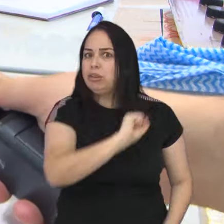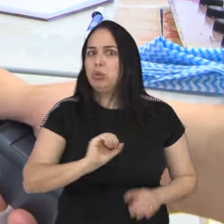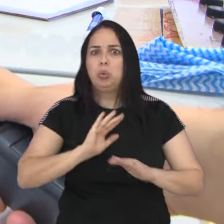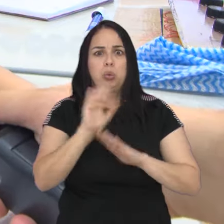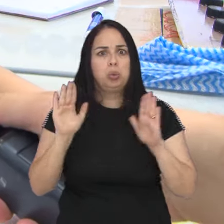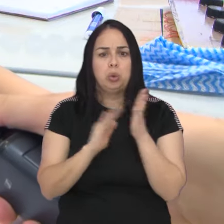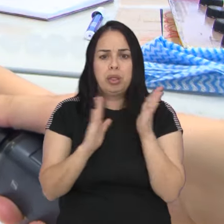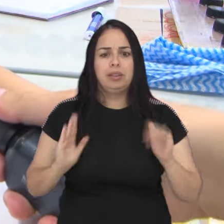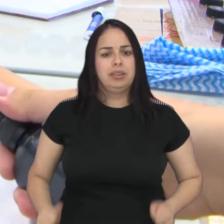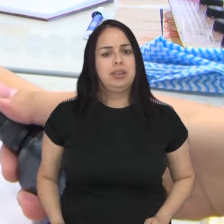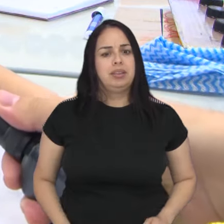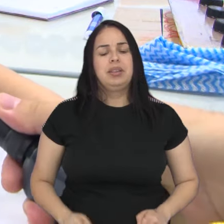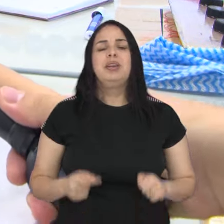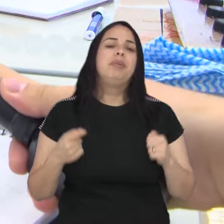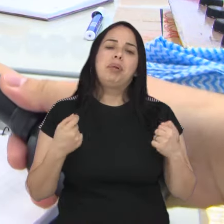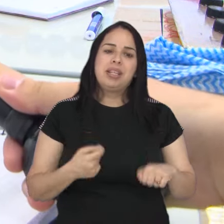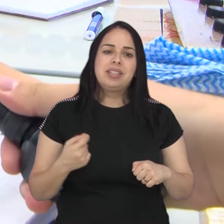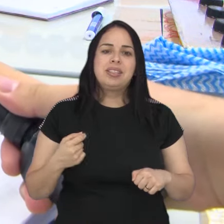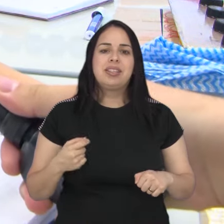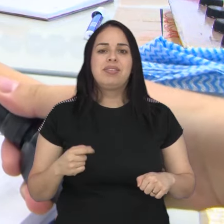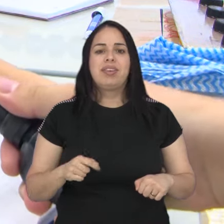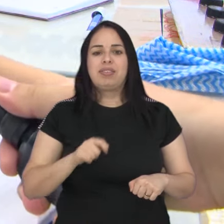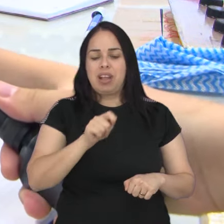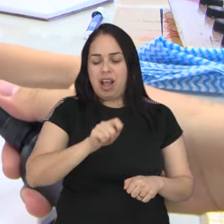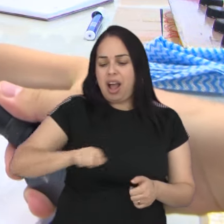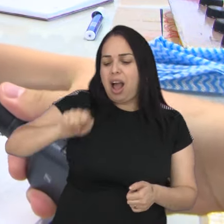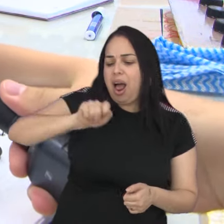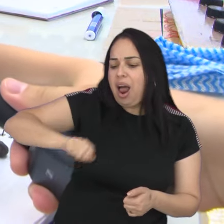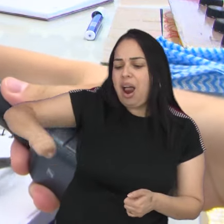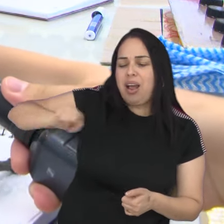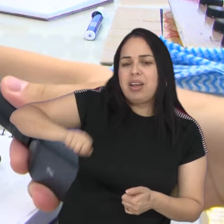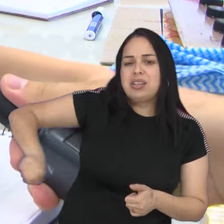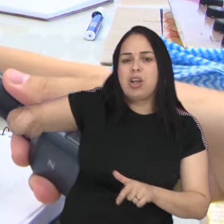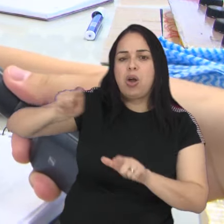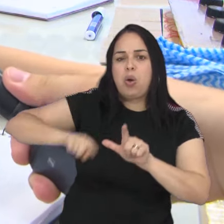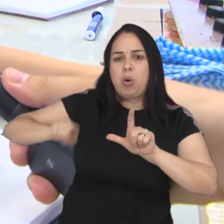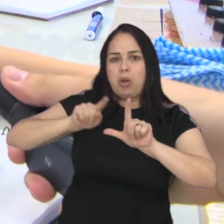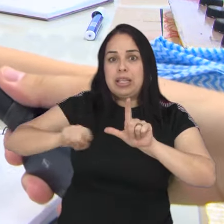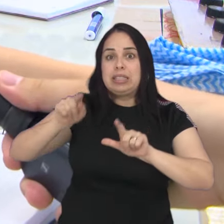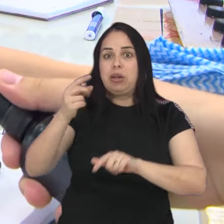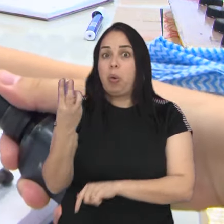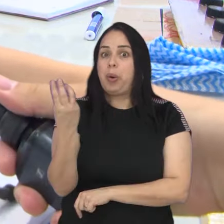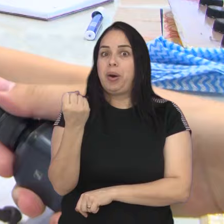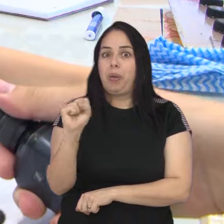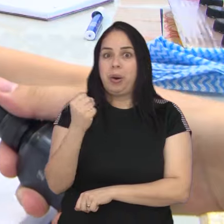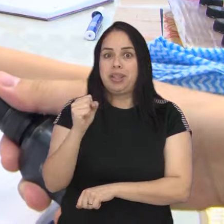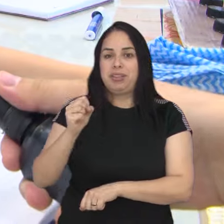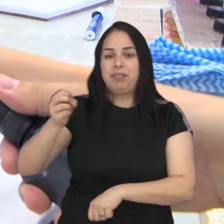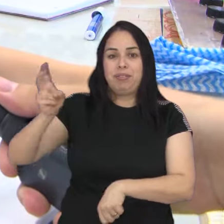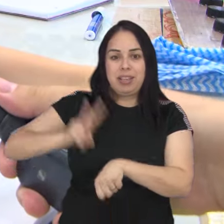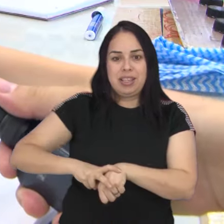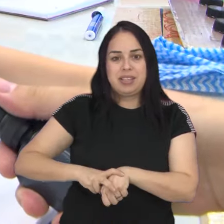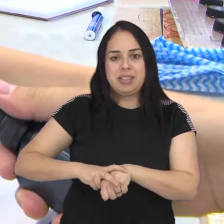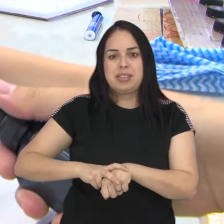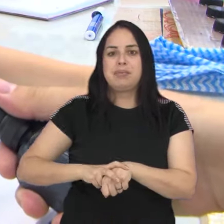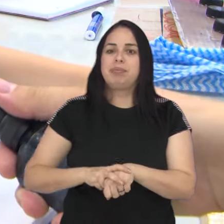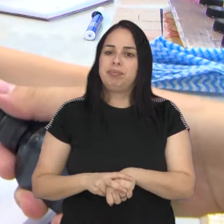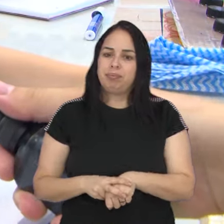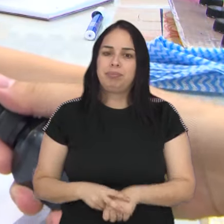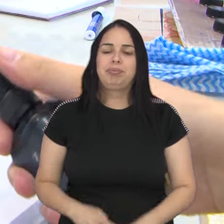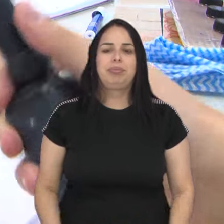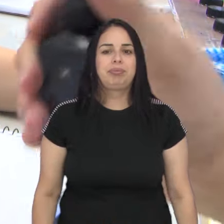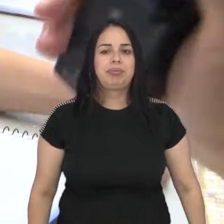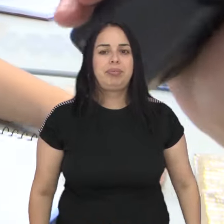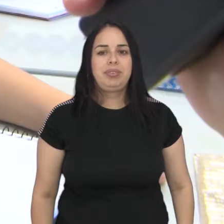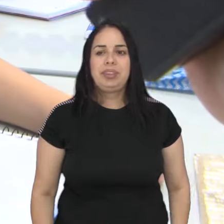Tem que fazer vários A's, vários A's em cursivo, oito linhas. De A em cursivo.